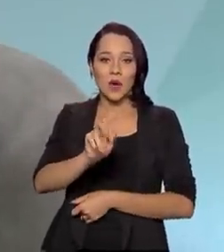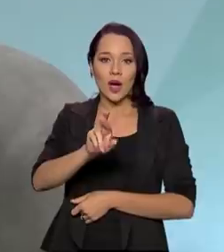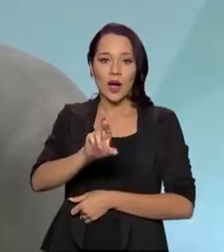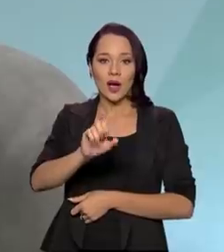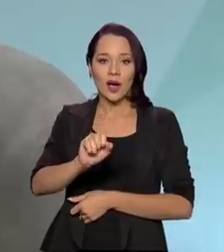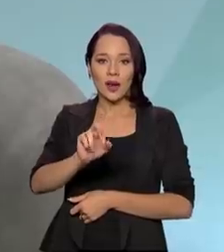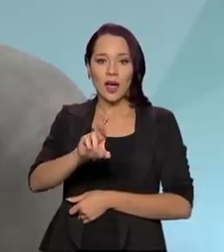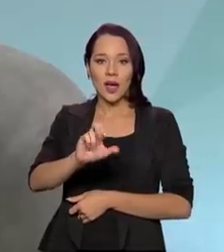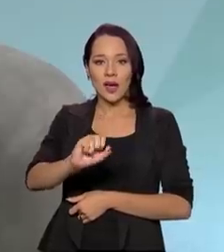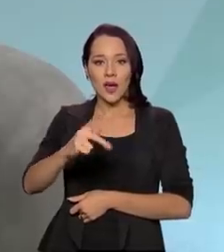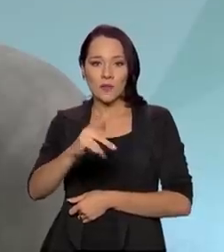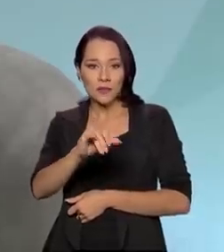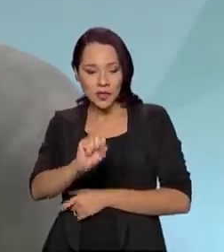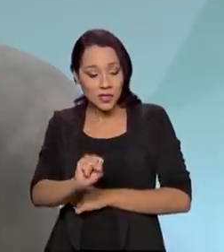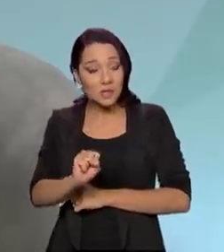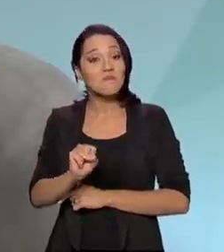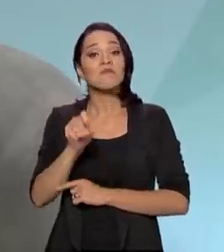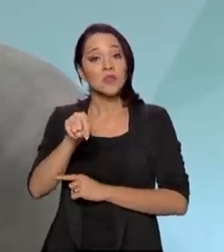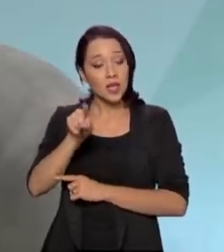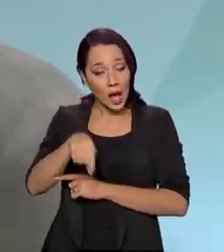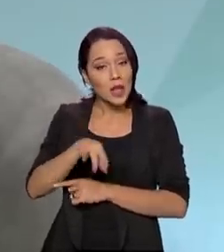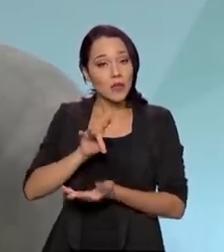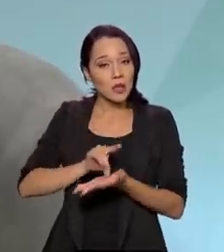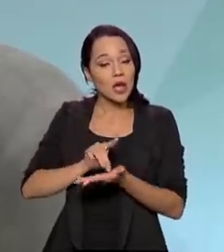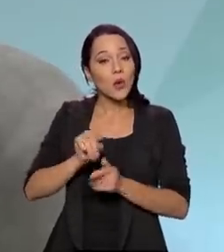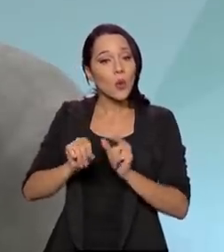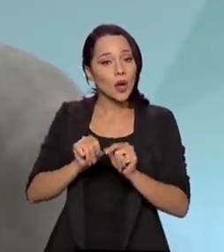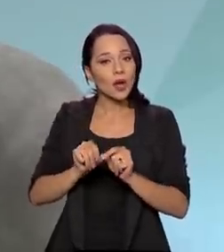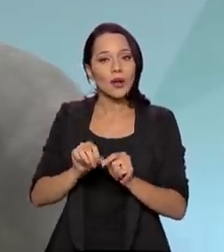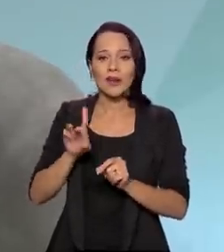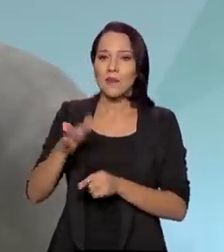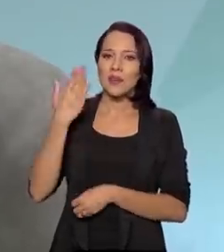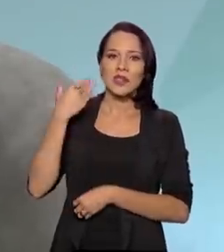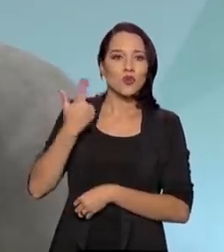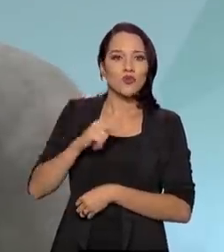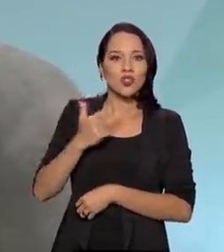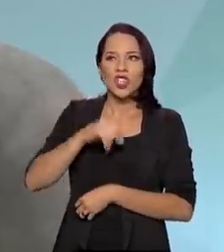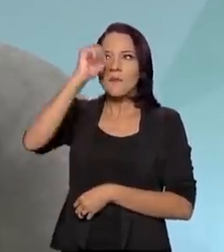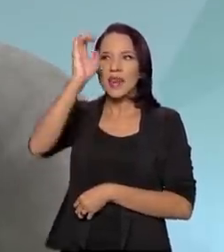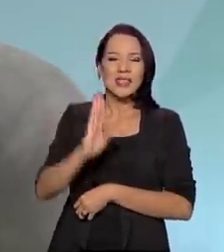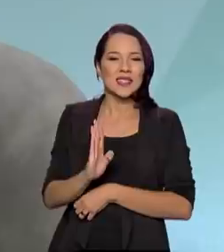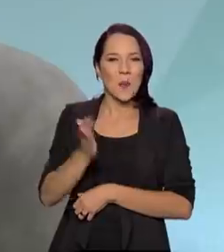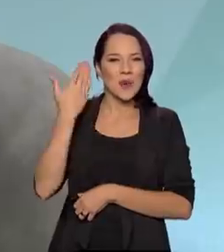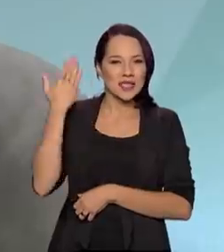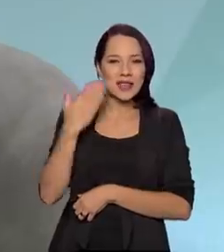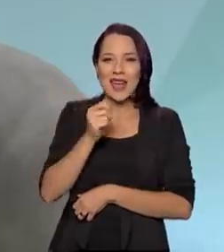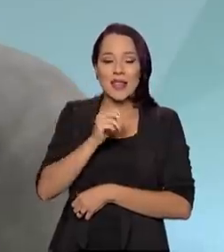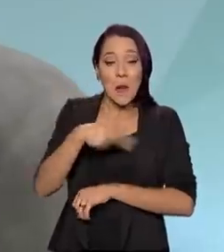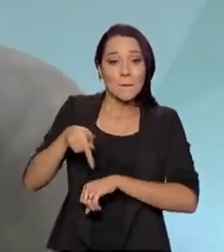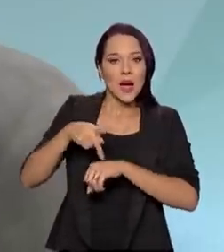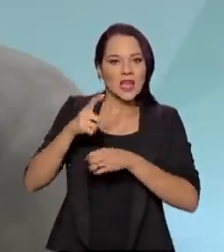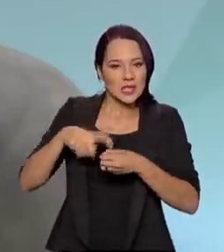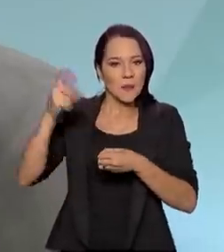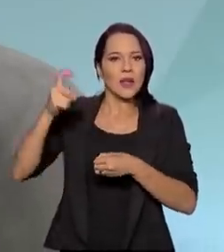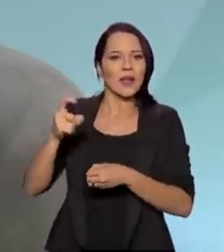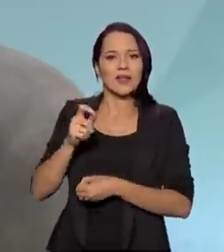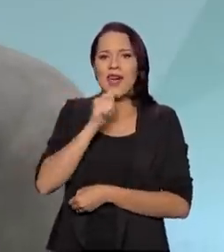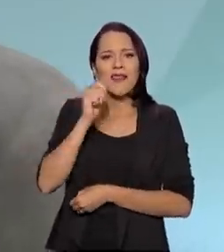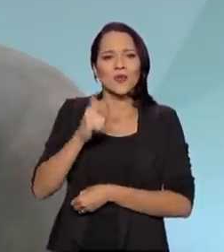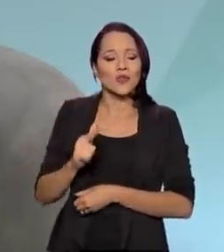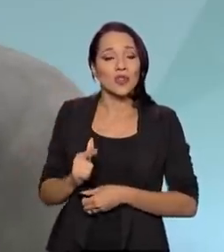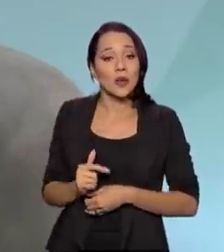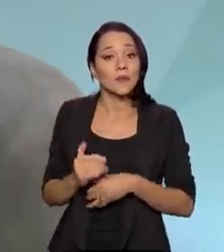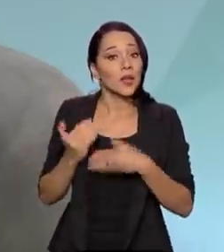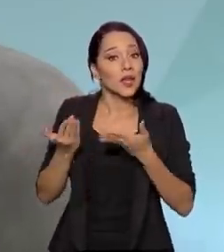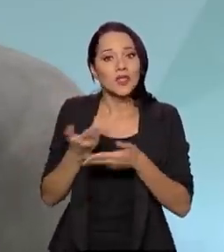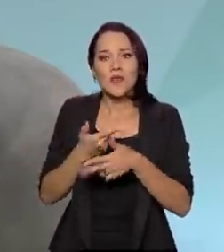Guararapes. A Batalha dos Guararapes, que, na verdade, não existia ainda o Brasil como país independente. Como país independente. Então, isso